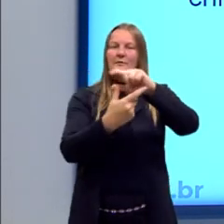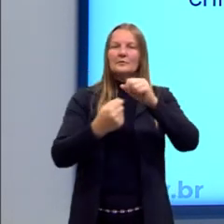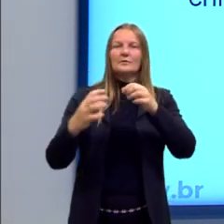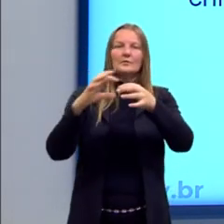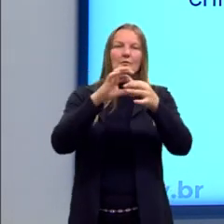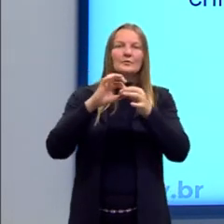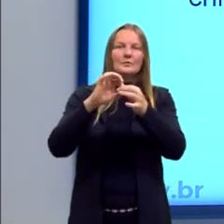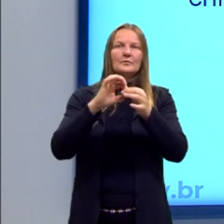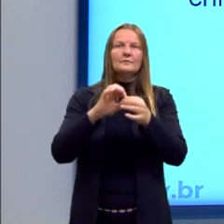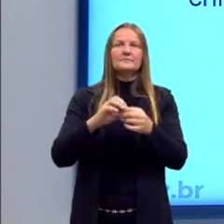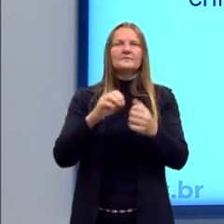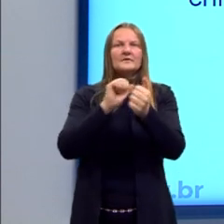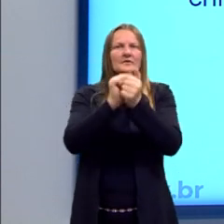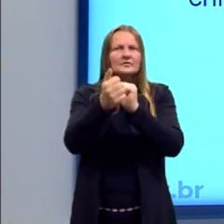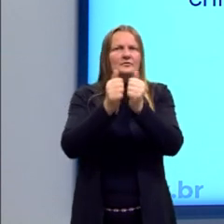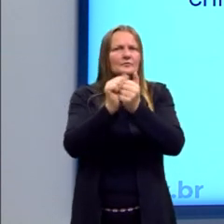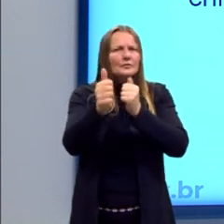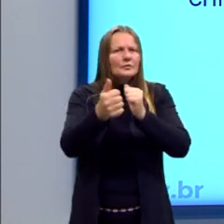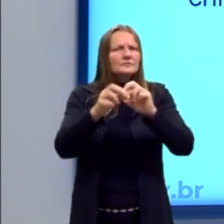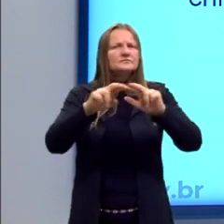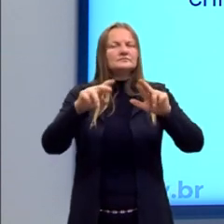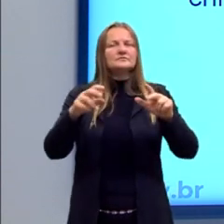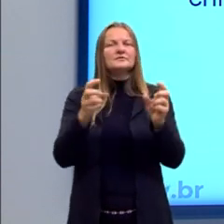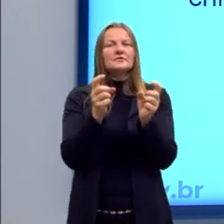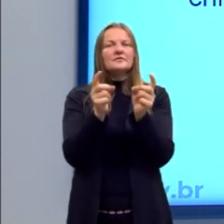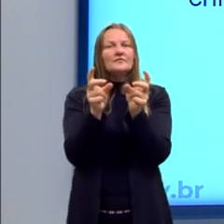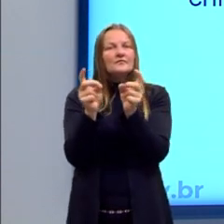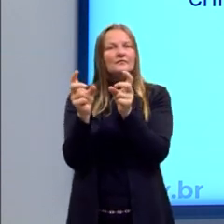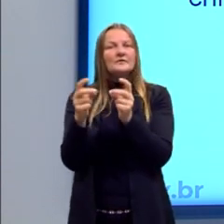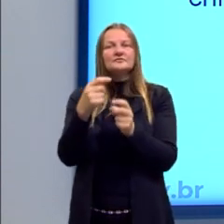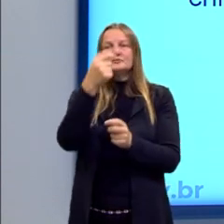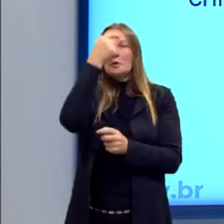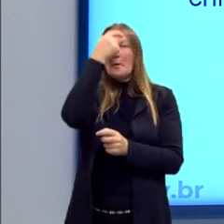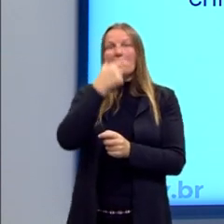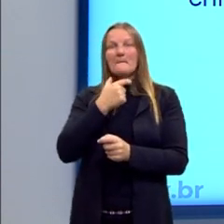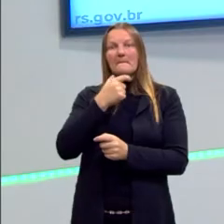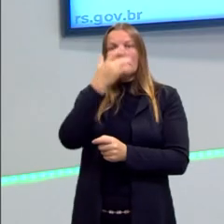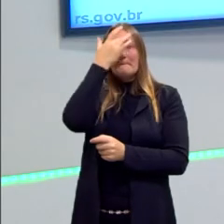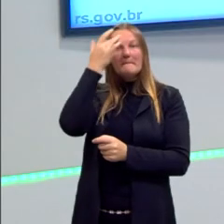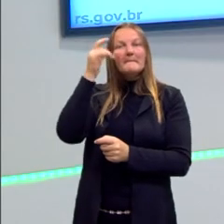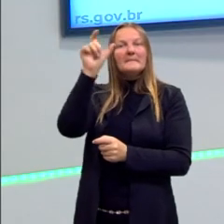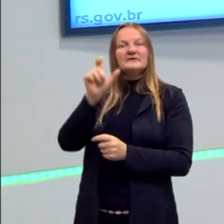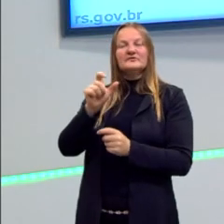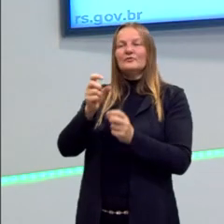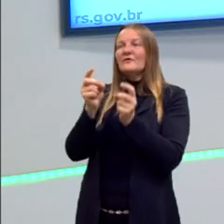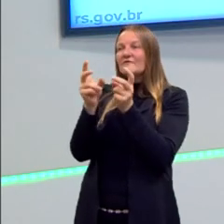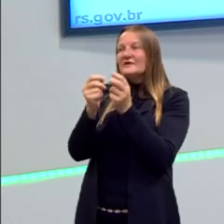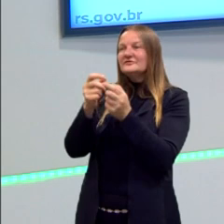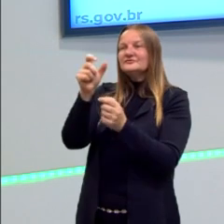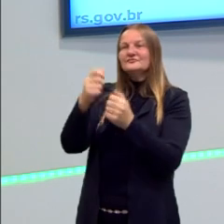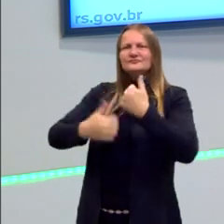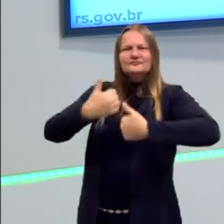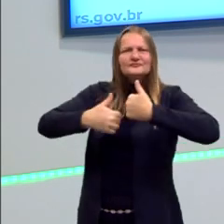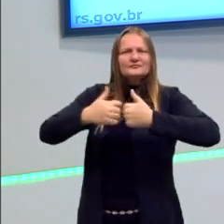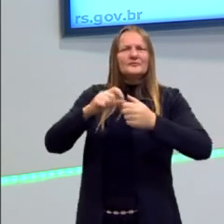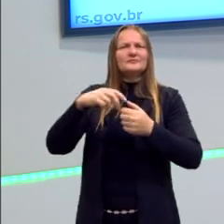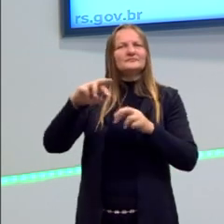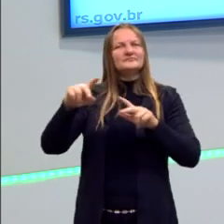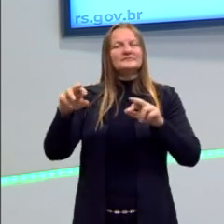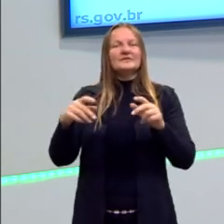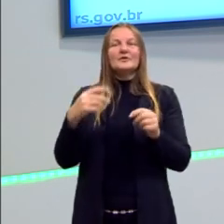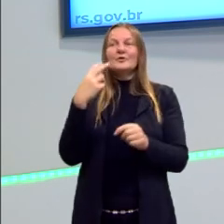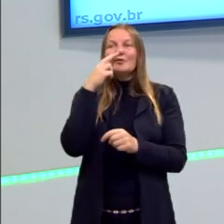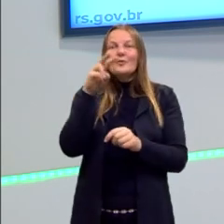esporte que eu citei antes, a venda de jogadores para outros países, nós acompanharmos os